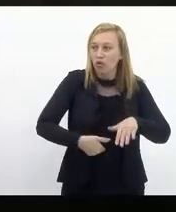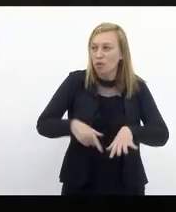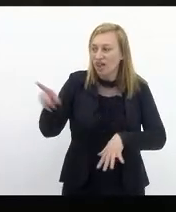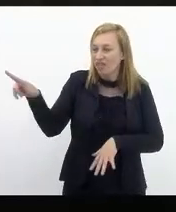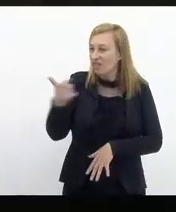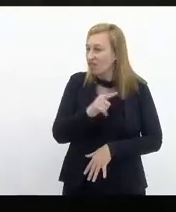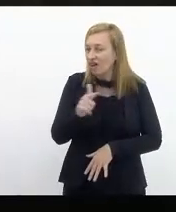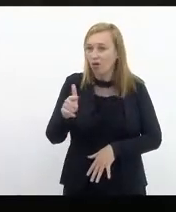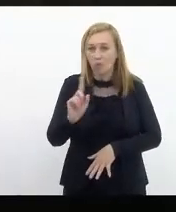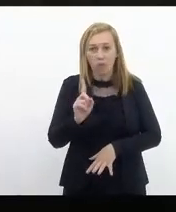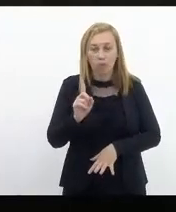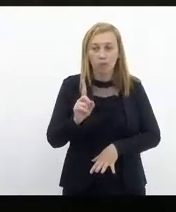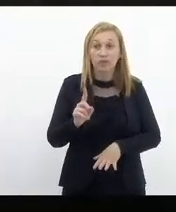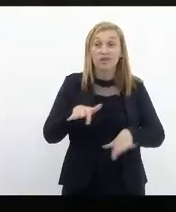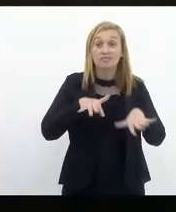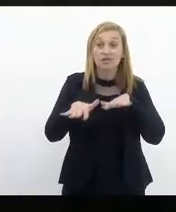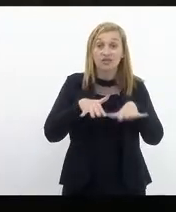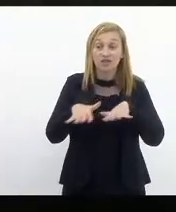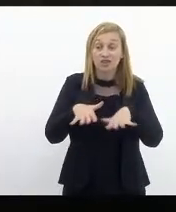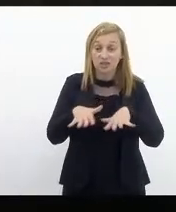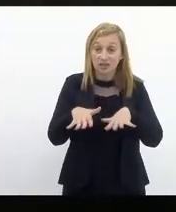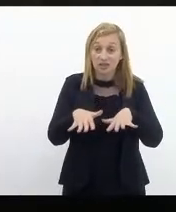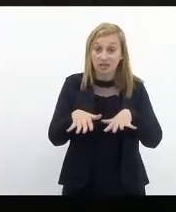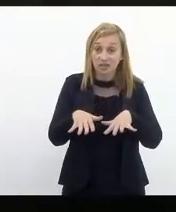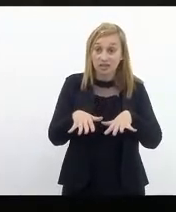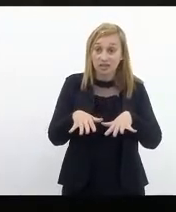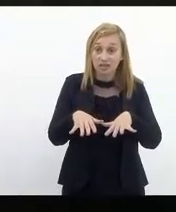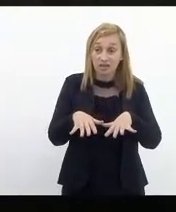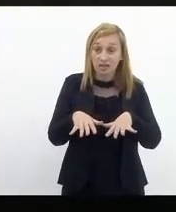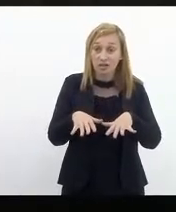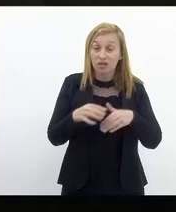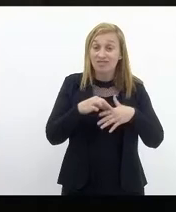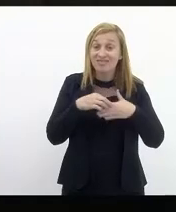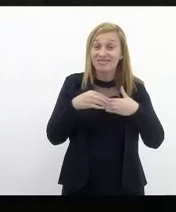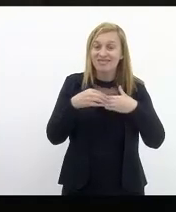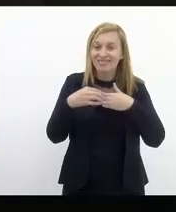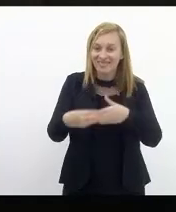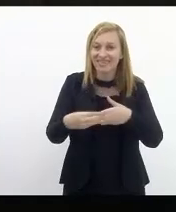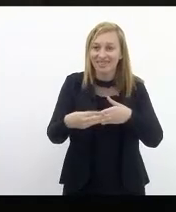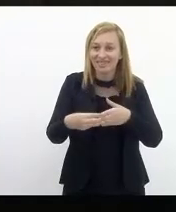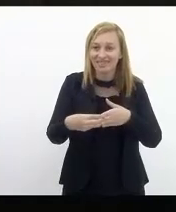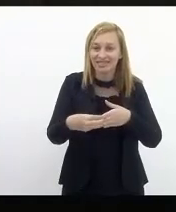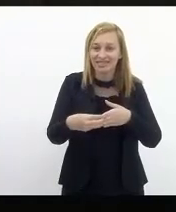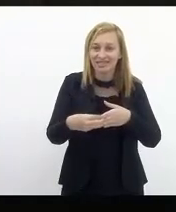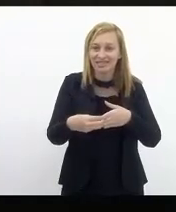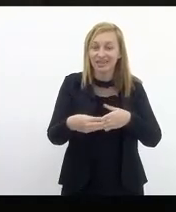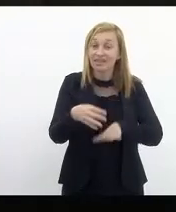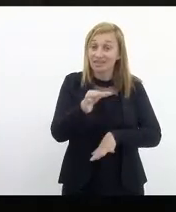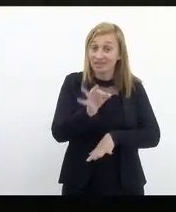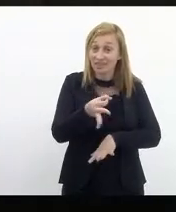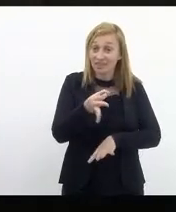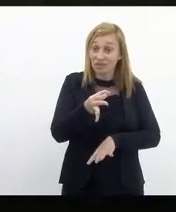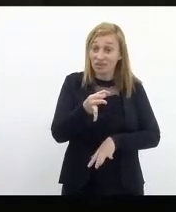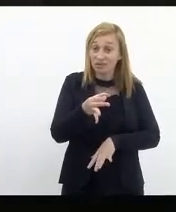que essa manifestação foi dirigida óbvio que com toda a